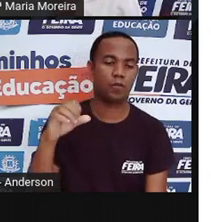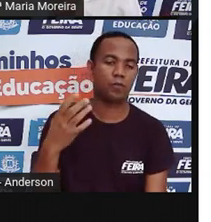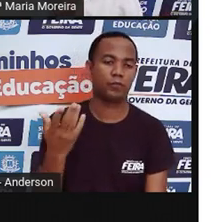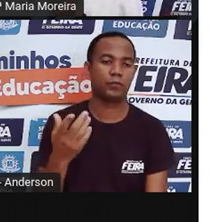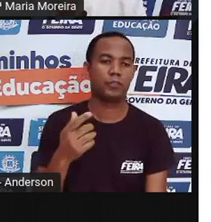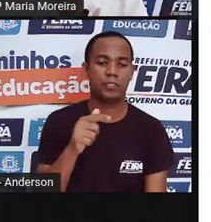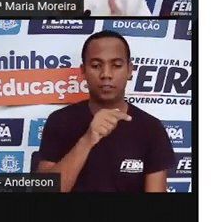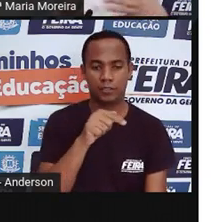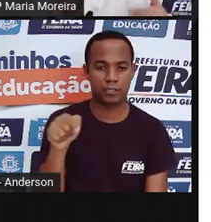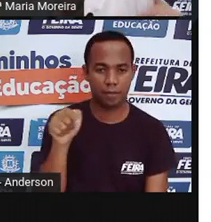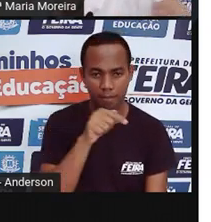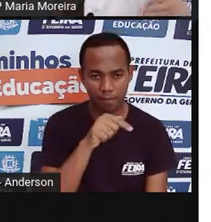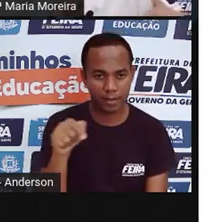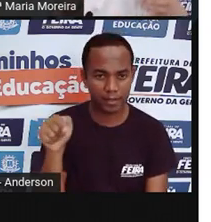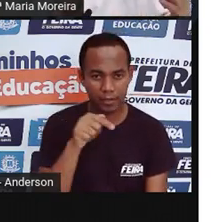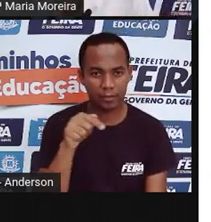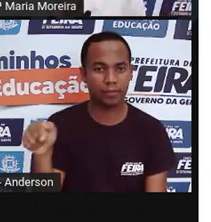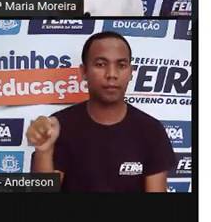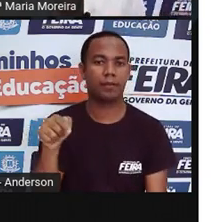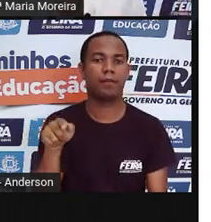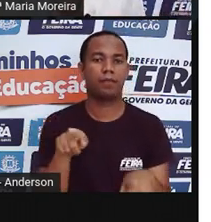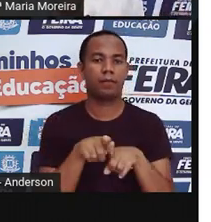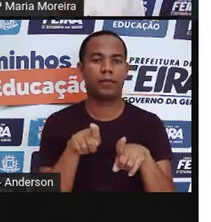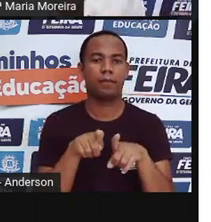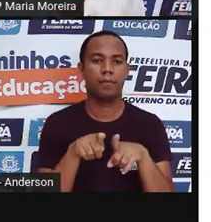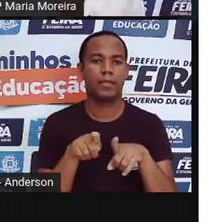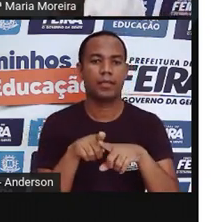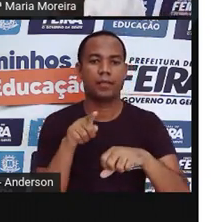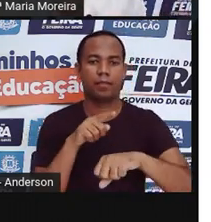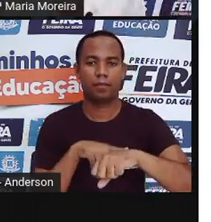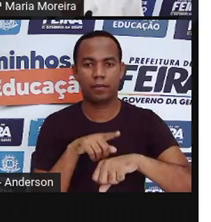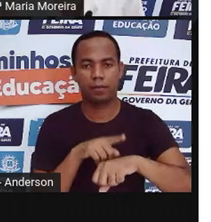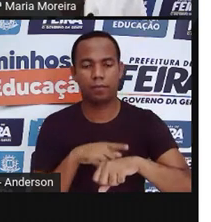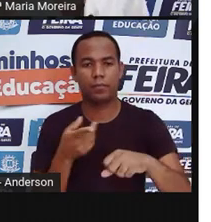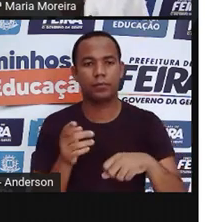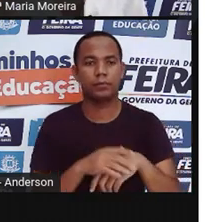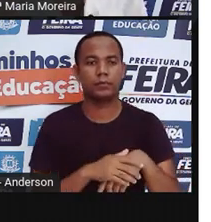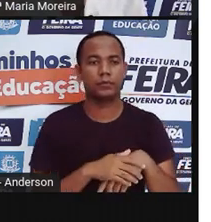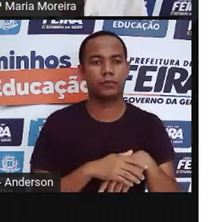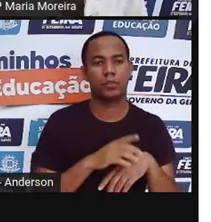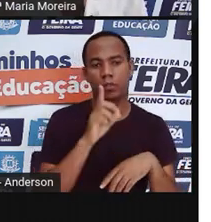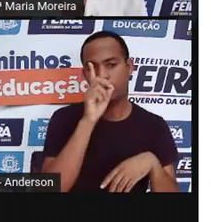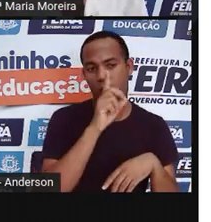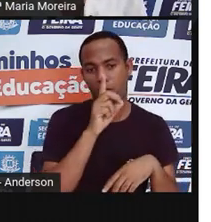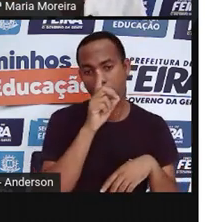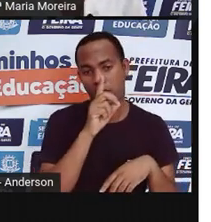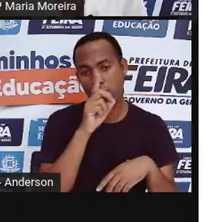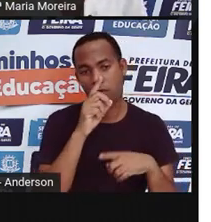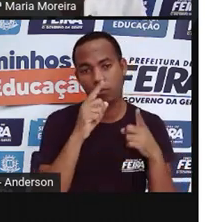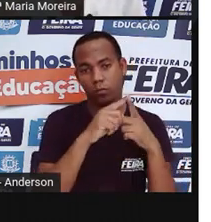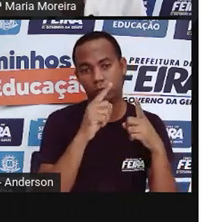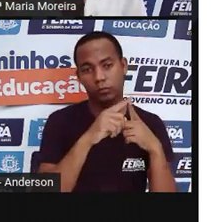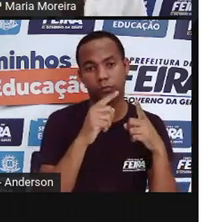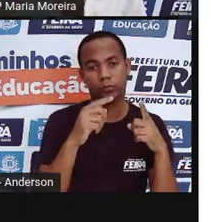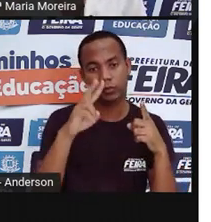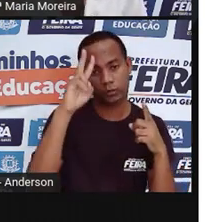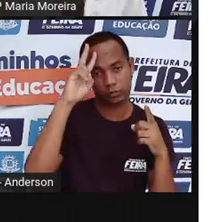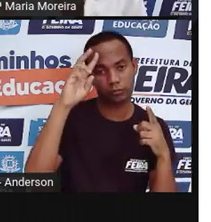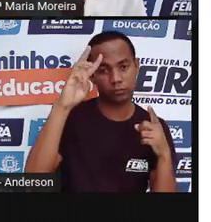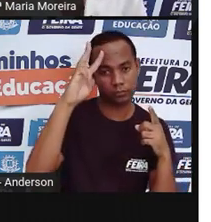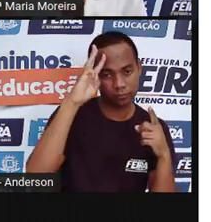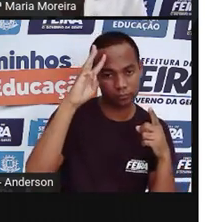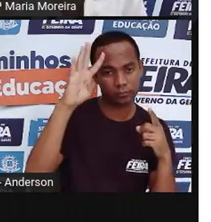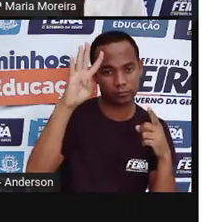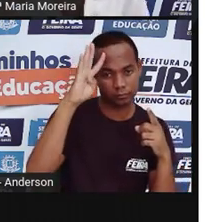semana. Então, isso também mede o tempo, não é isso? Domingo, que é o primeiro dia, segunda, terça,